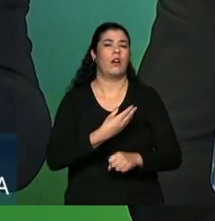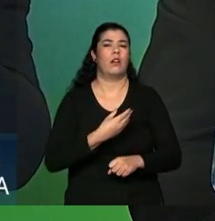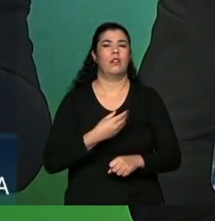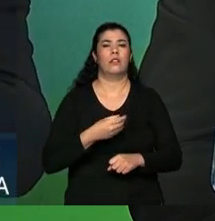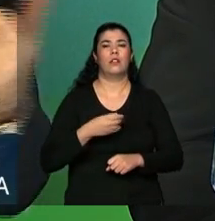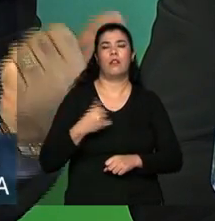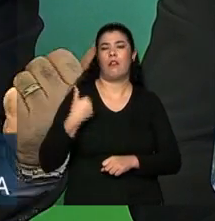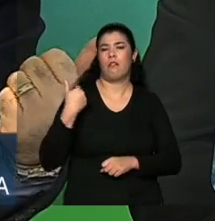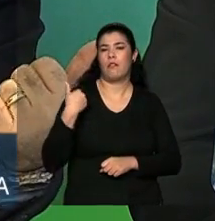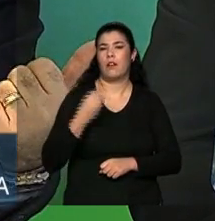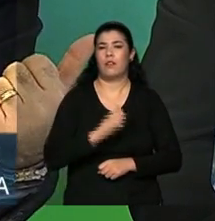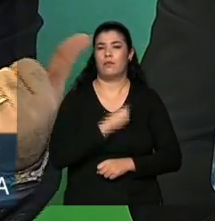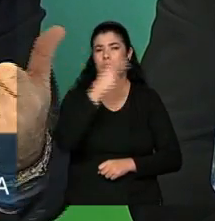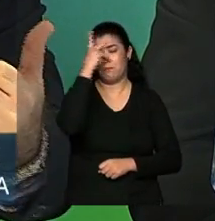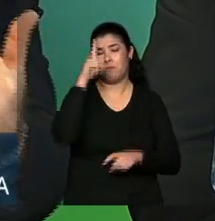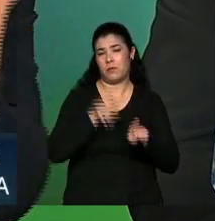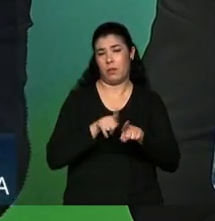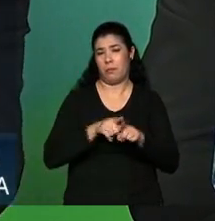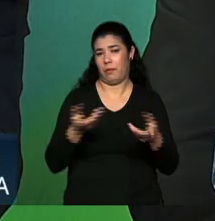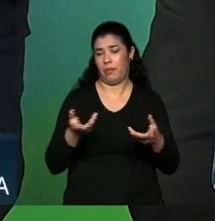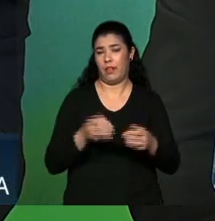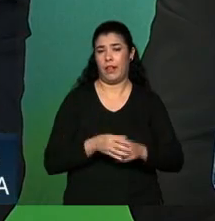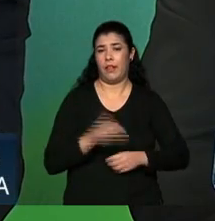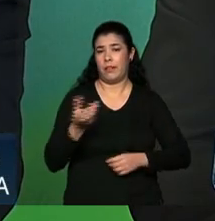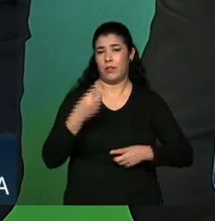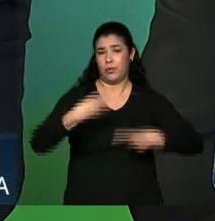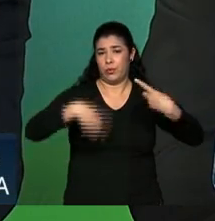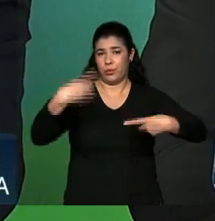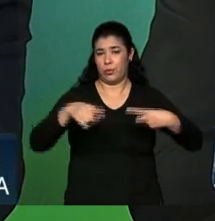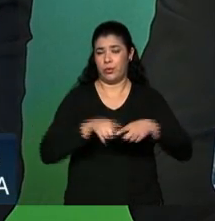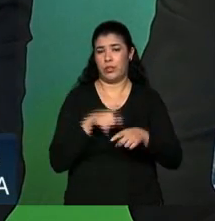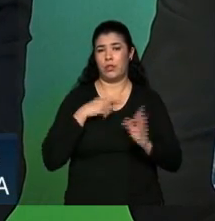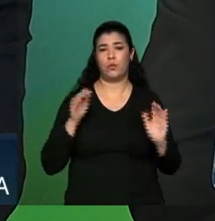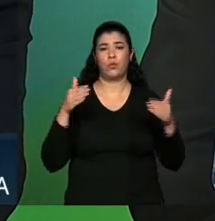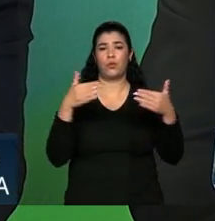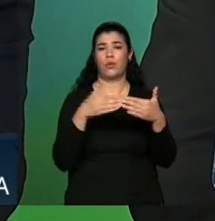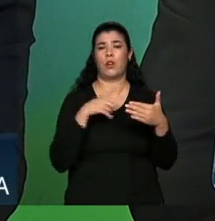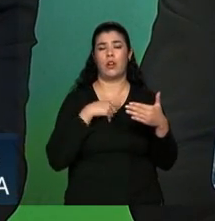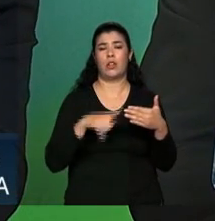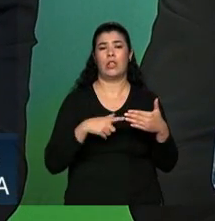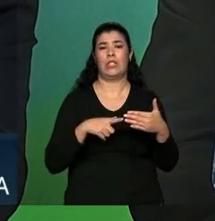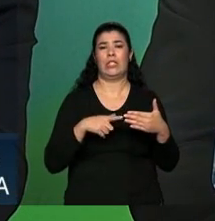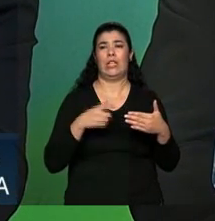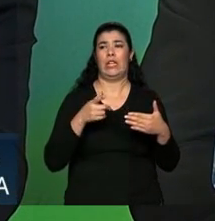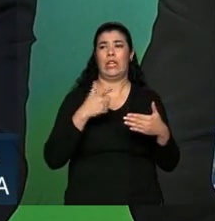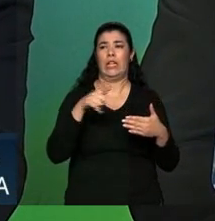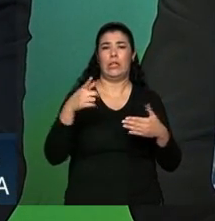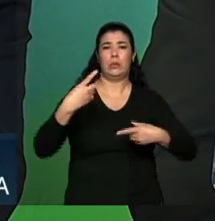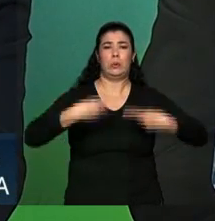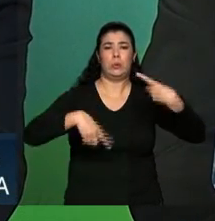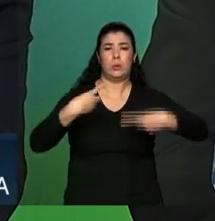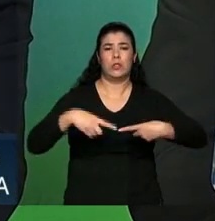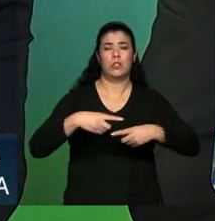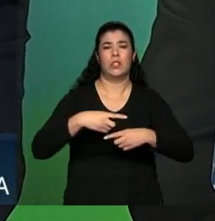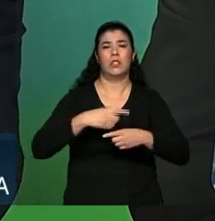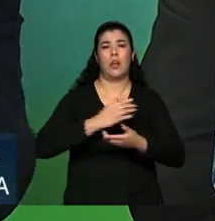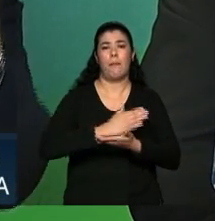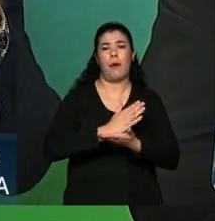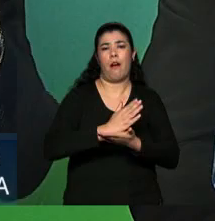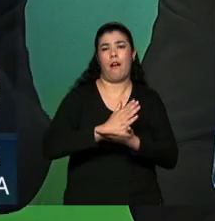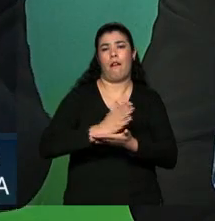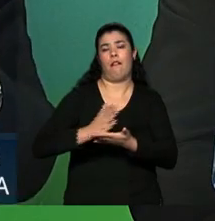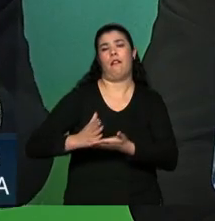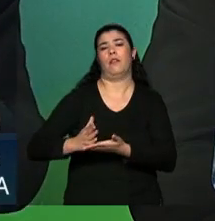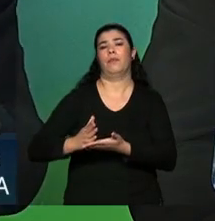trabalhadores e com os empregadores no fórum uma medida em que não tenha que ter esse embate, esse debate a cada período. Se